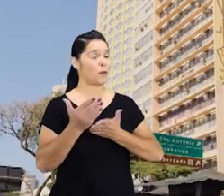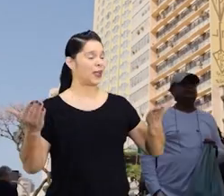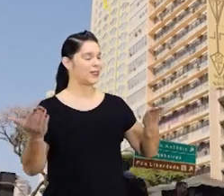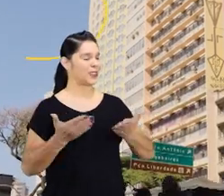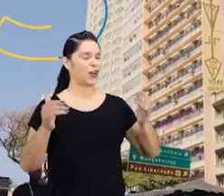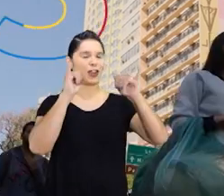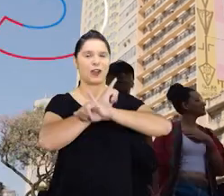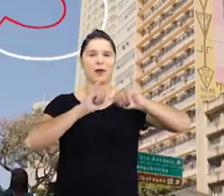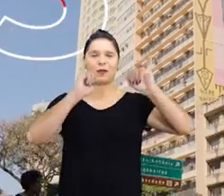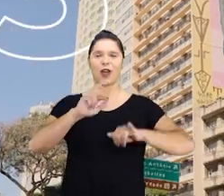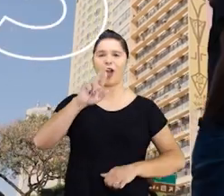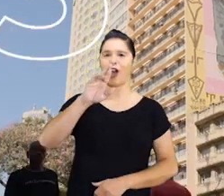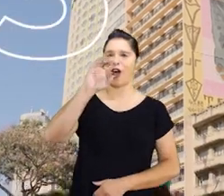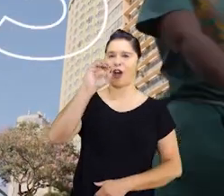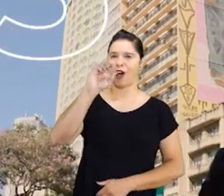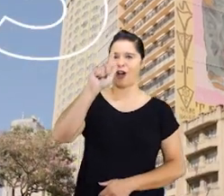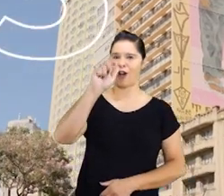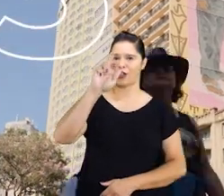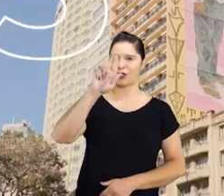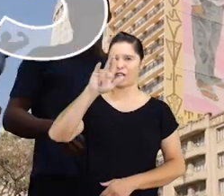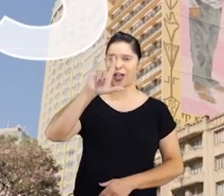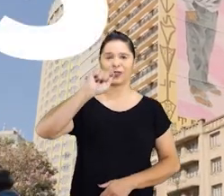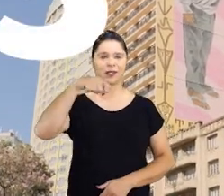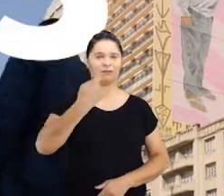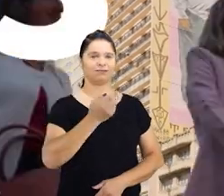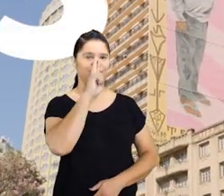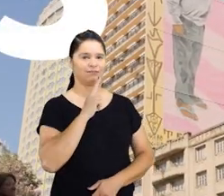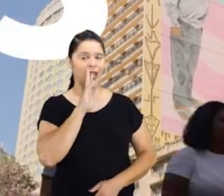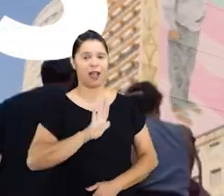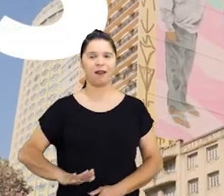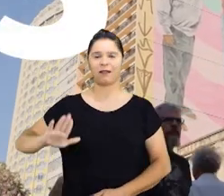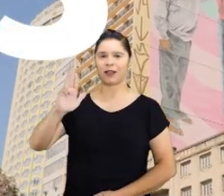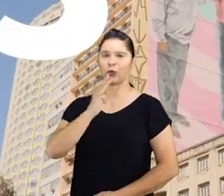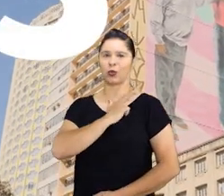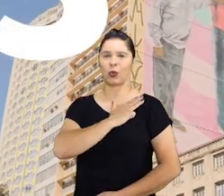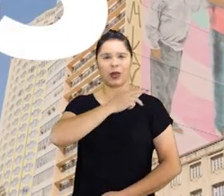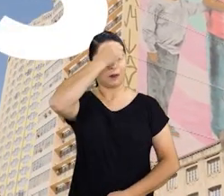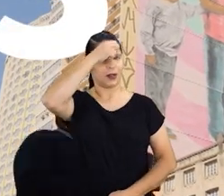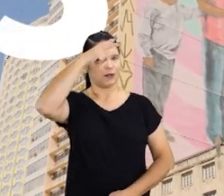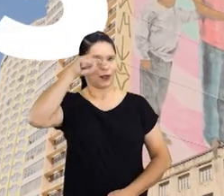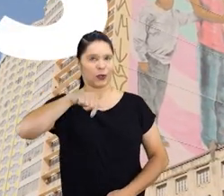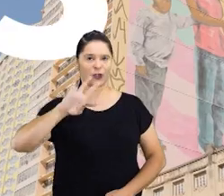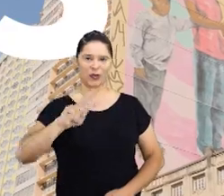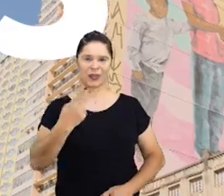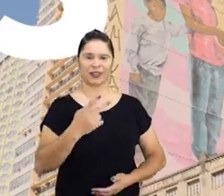Começa agora o programa do Rogério Corrêa, o candidato do Lula a prefeito de BH.